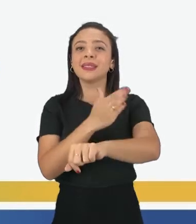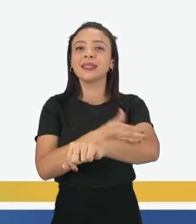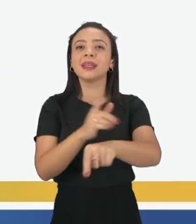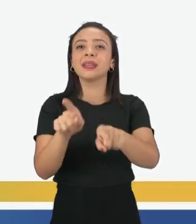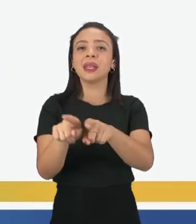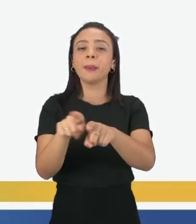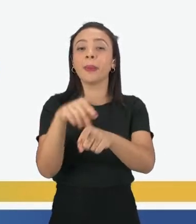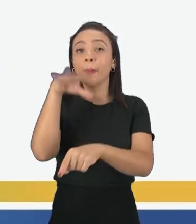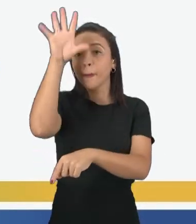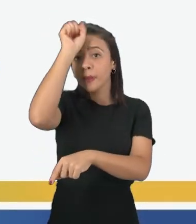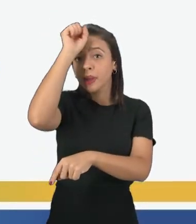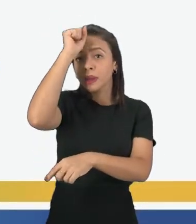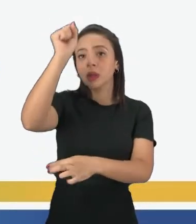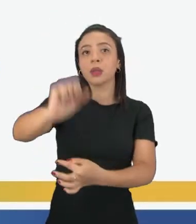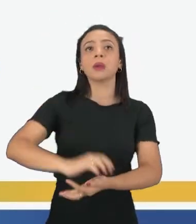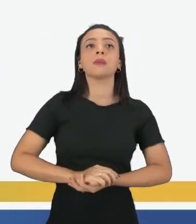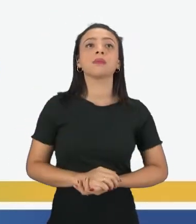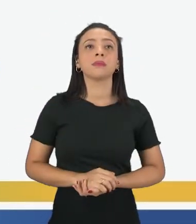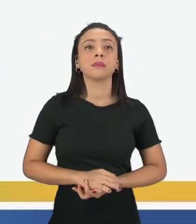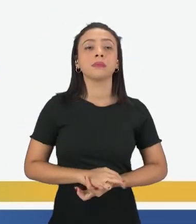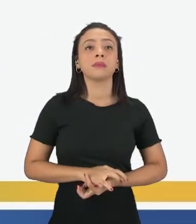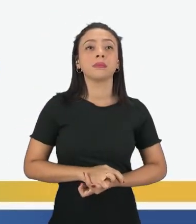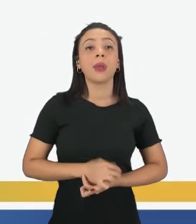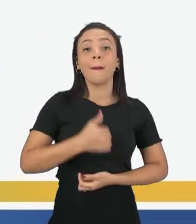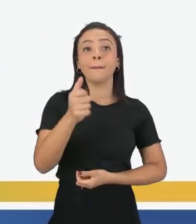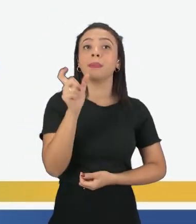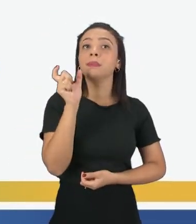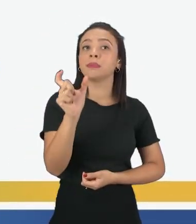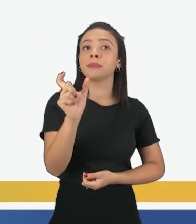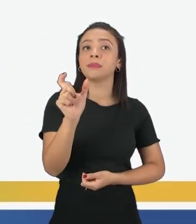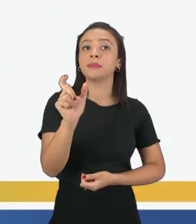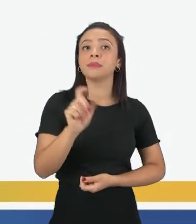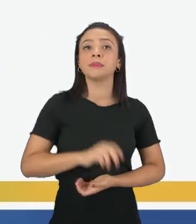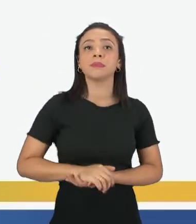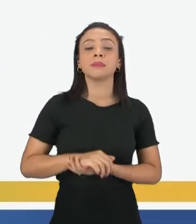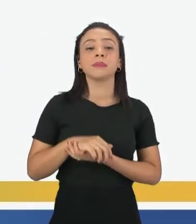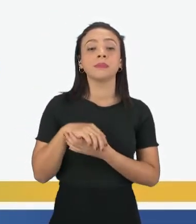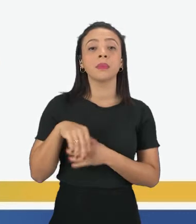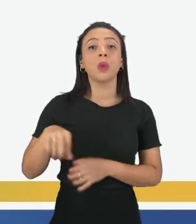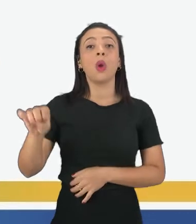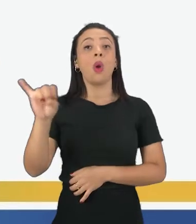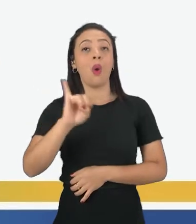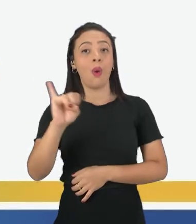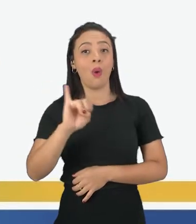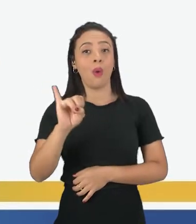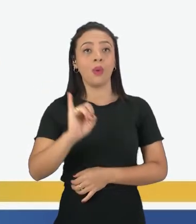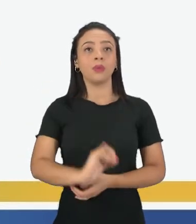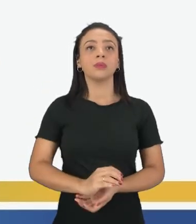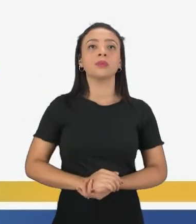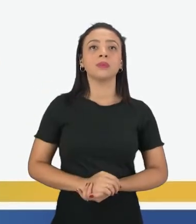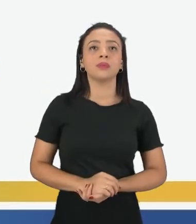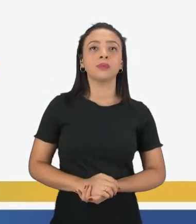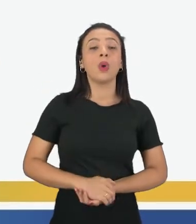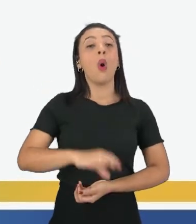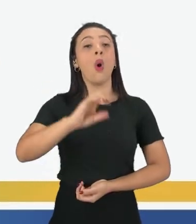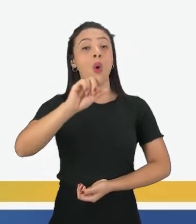vocês, ok? Então vamos lá. A primeira palavrinha é Hi Hello